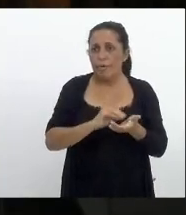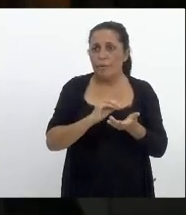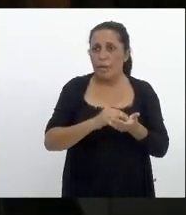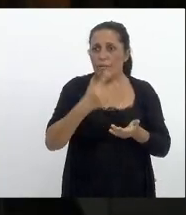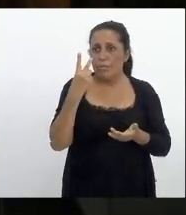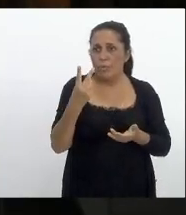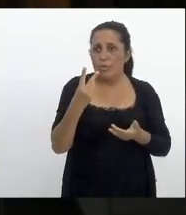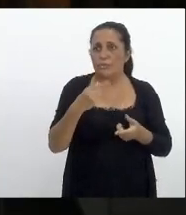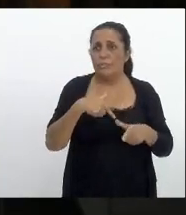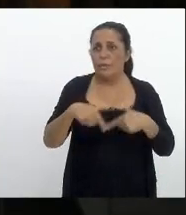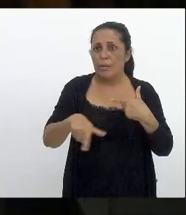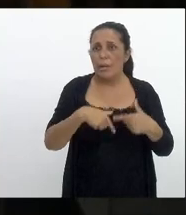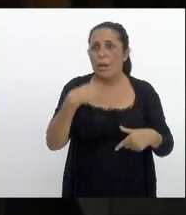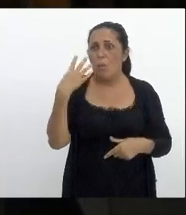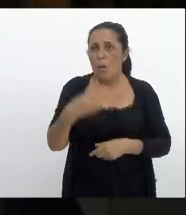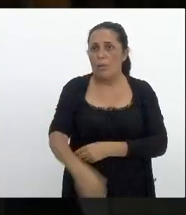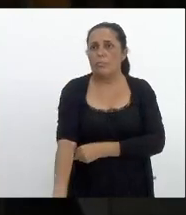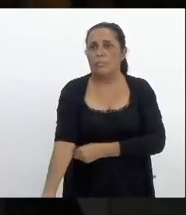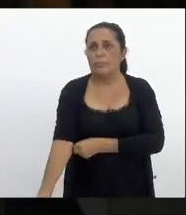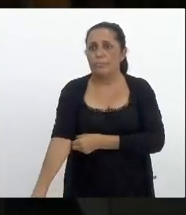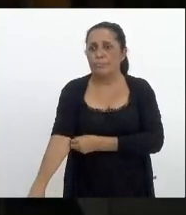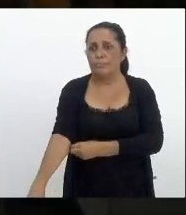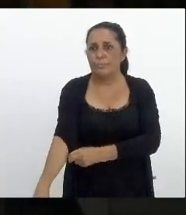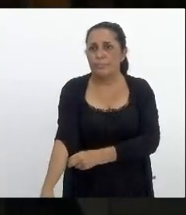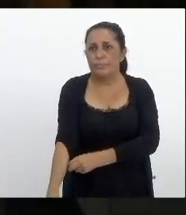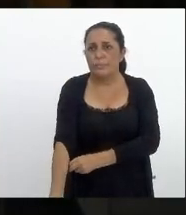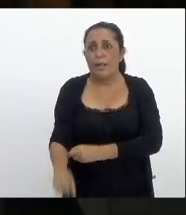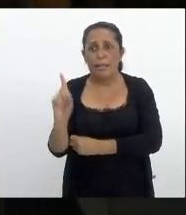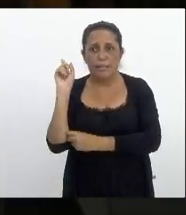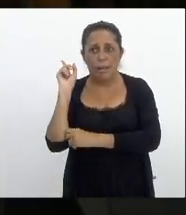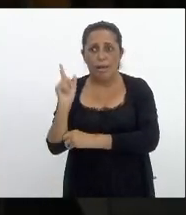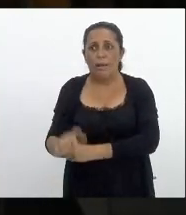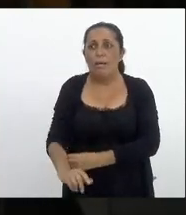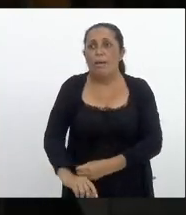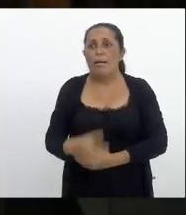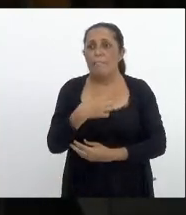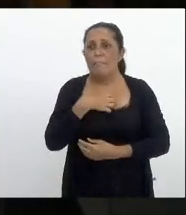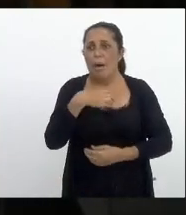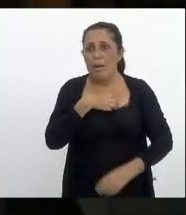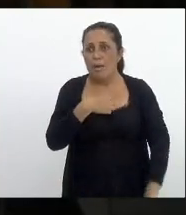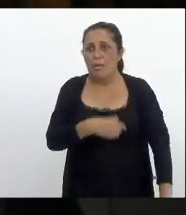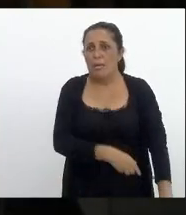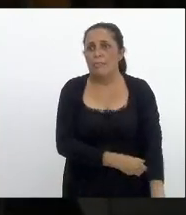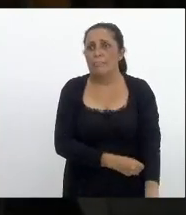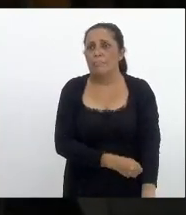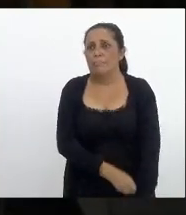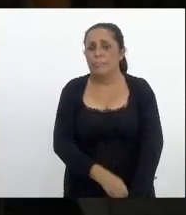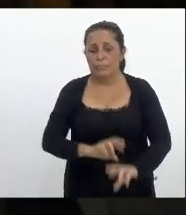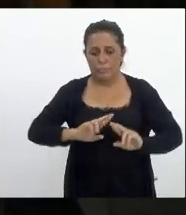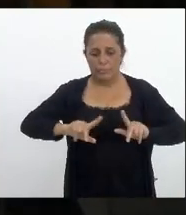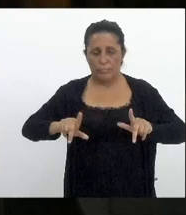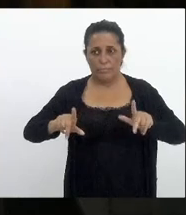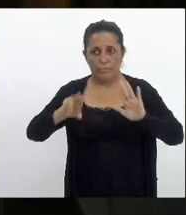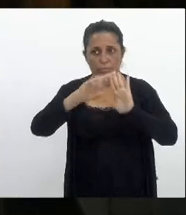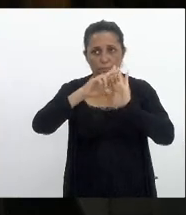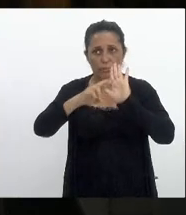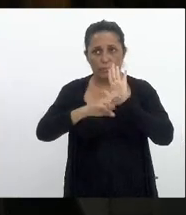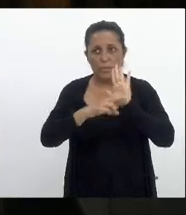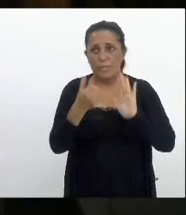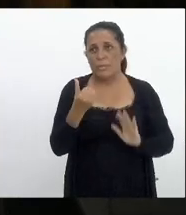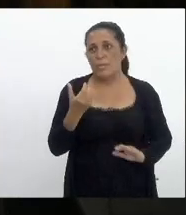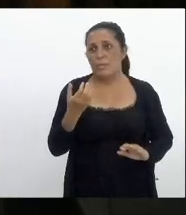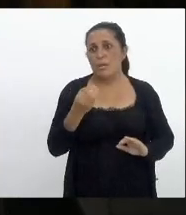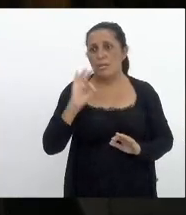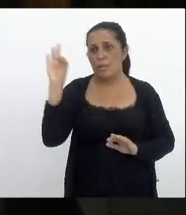ele vai ter que trabalhar quatro lá na bahia a regra de transição deputada Marta Rocha é 60